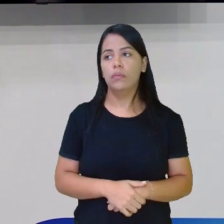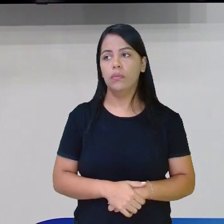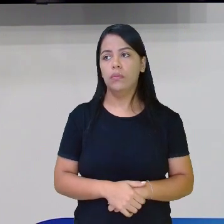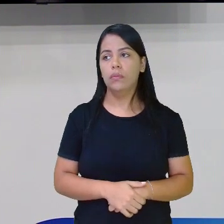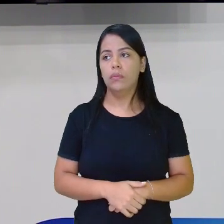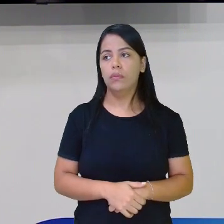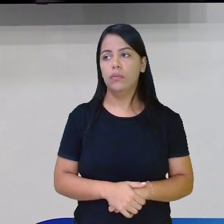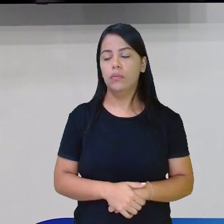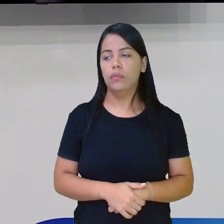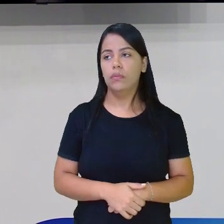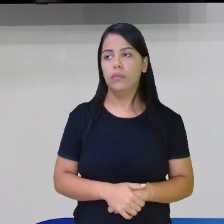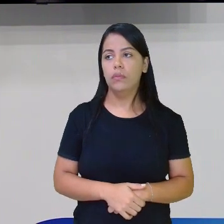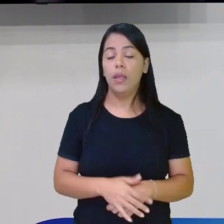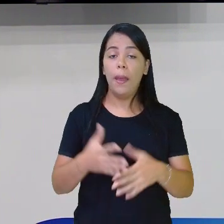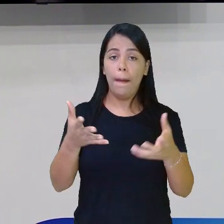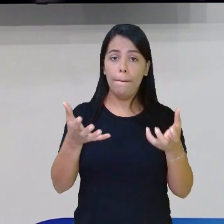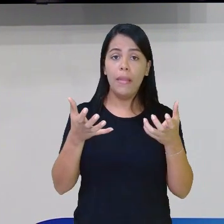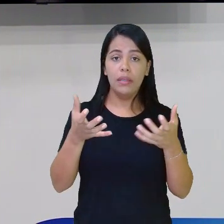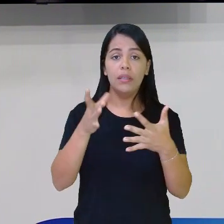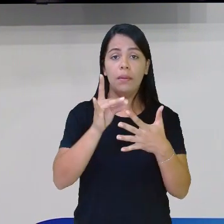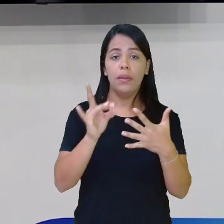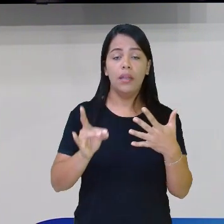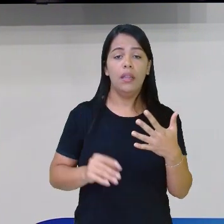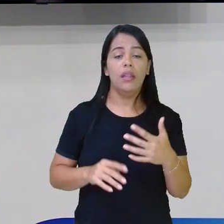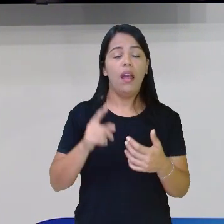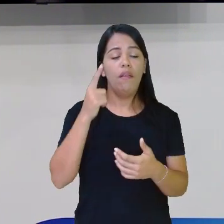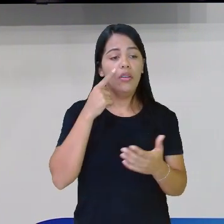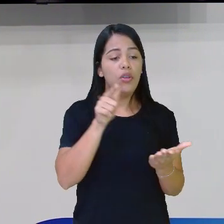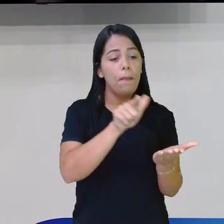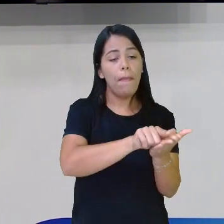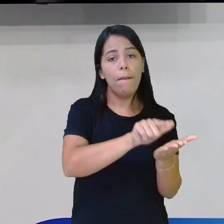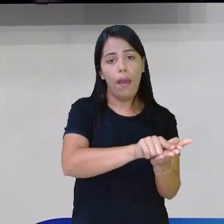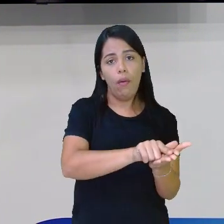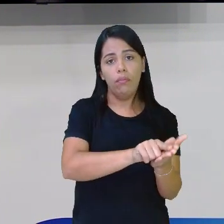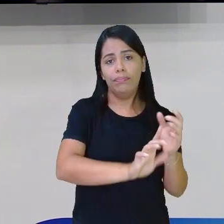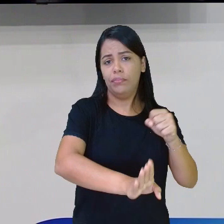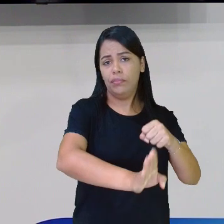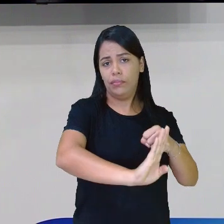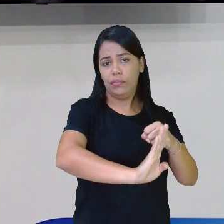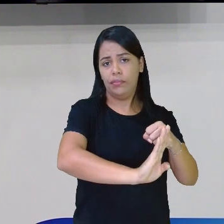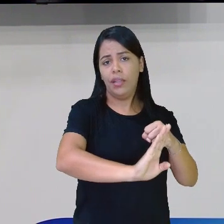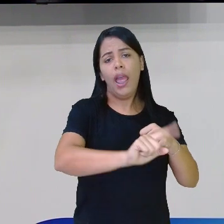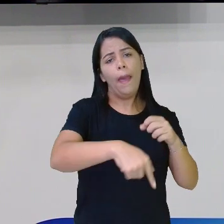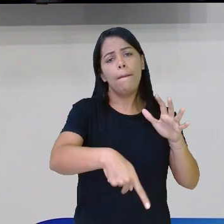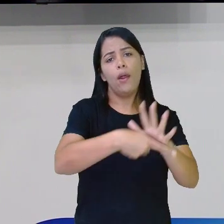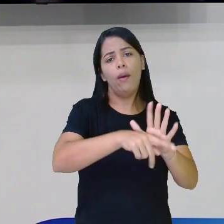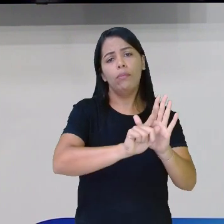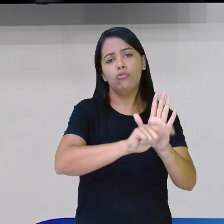Observe esses detalhes, tá? Papel pequeno, masculino.